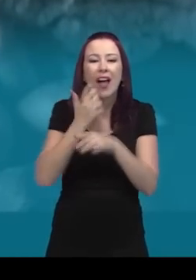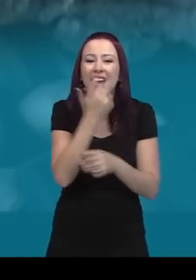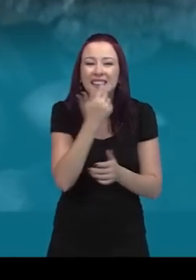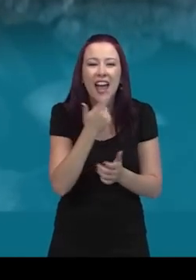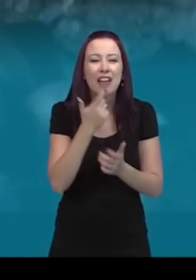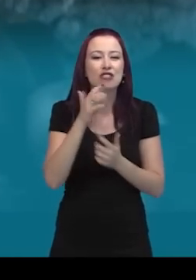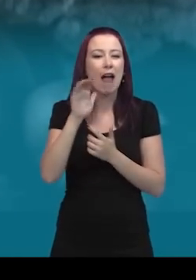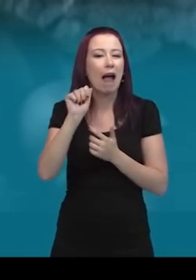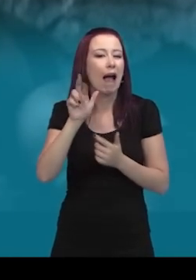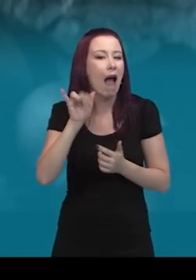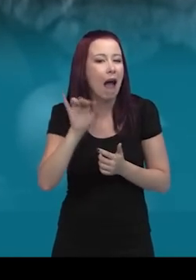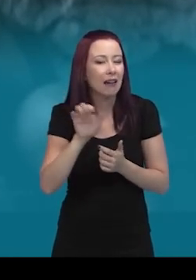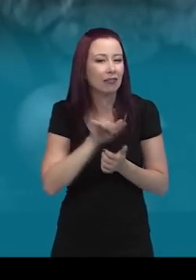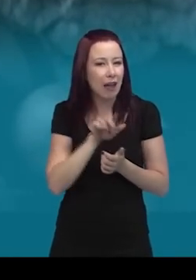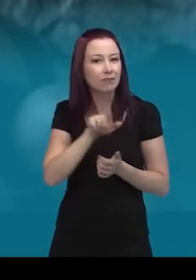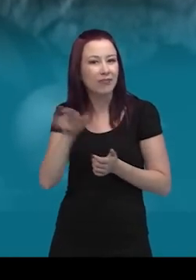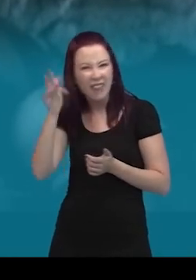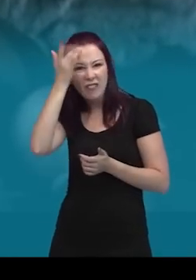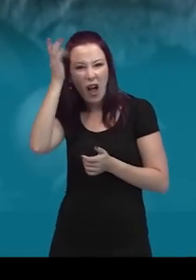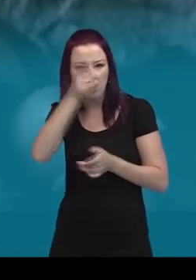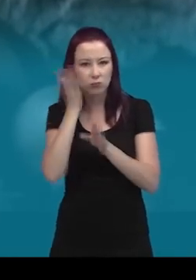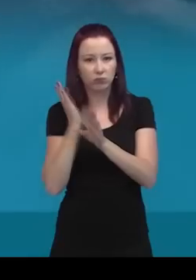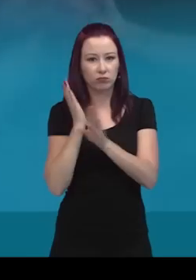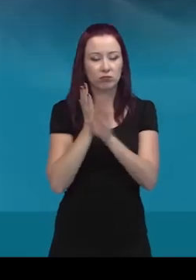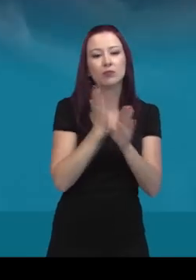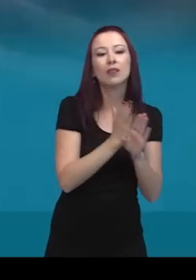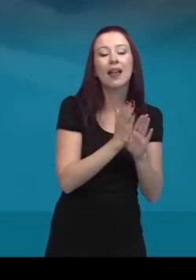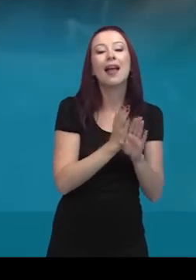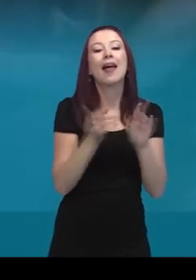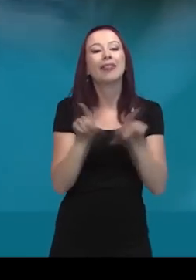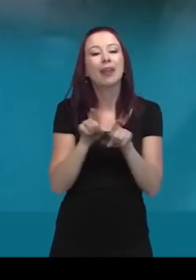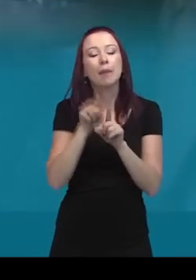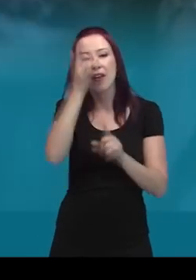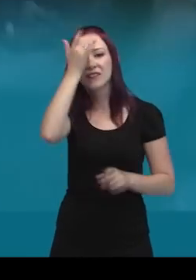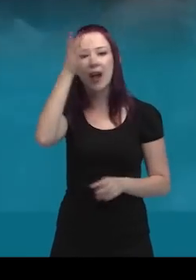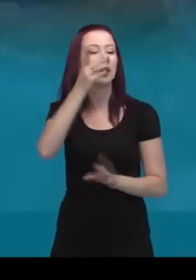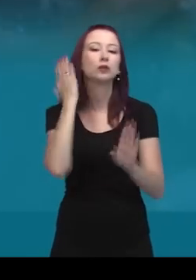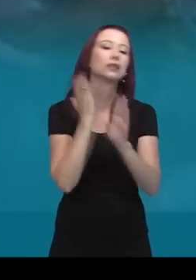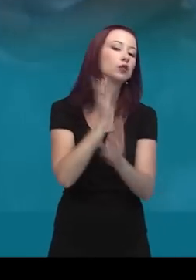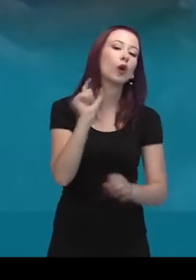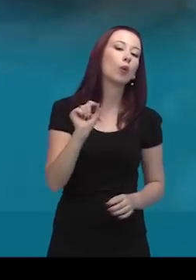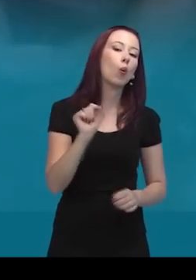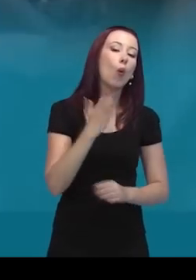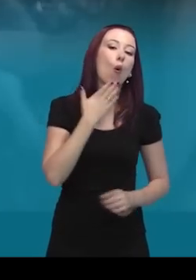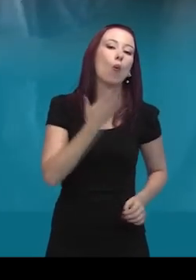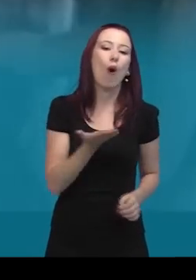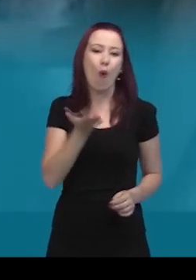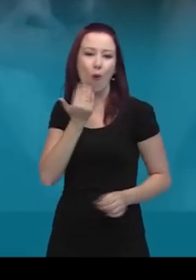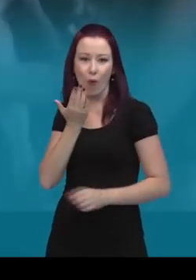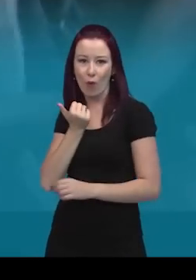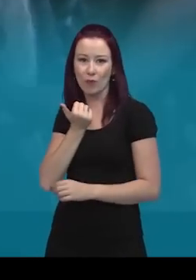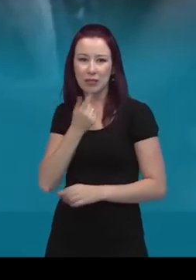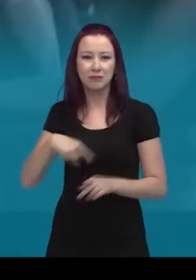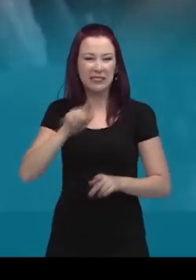cáries e outras doenças bucais, mas ele pode também inferir a alimentação desses grupos. Uma